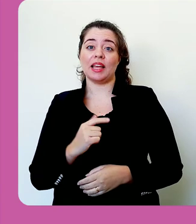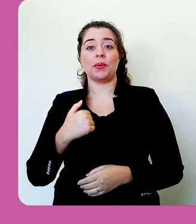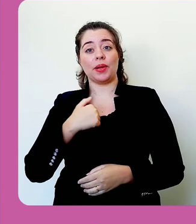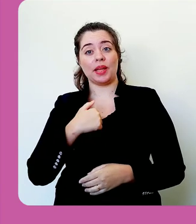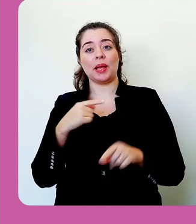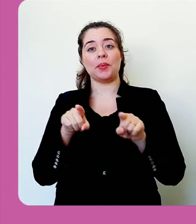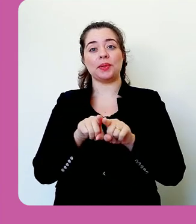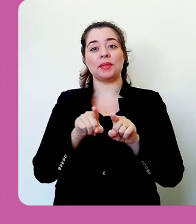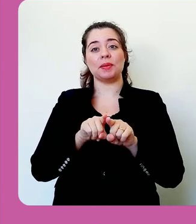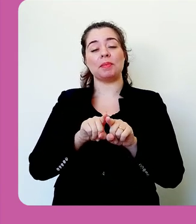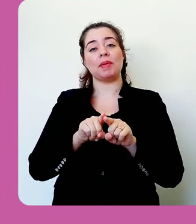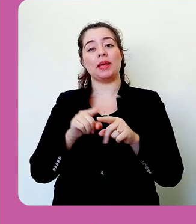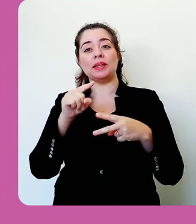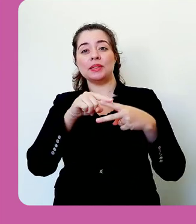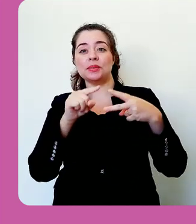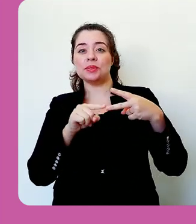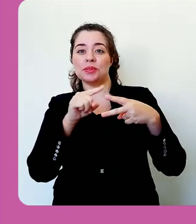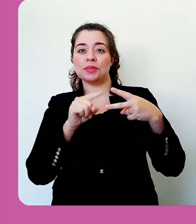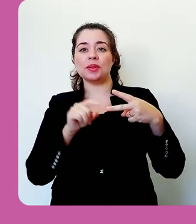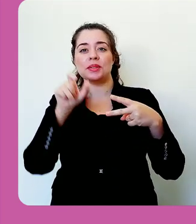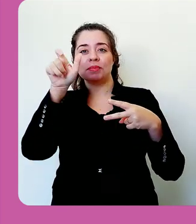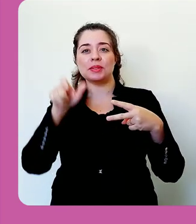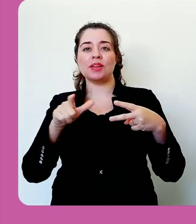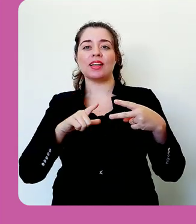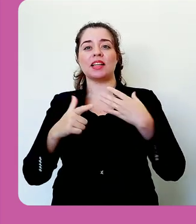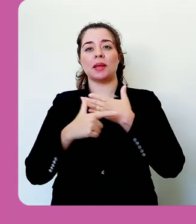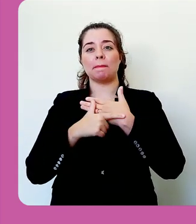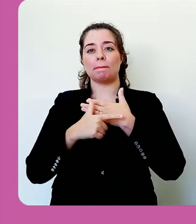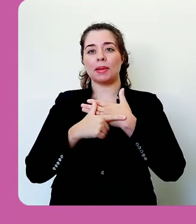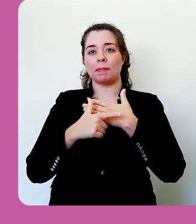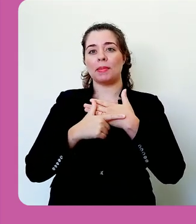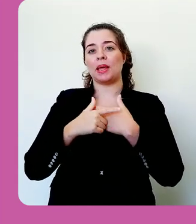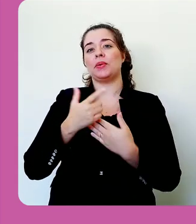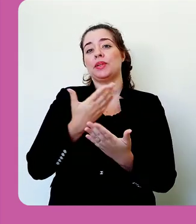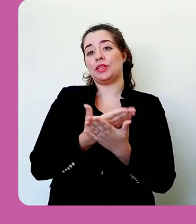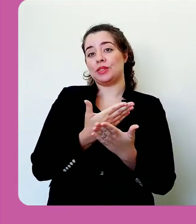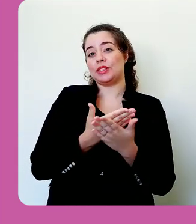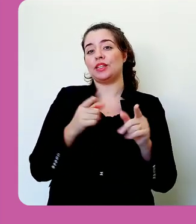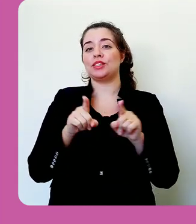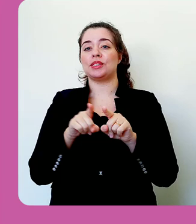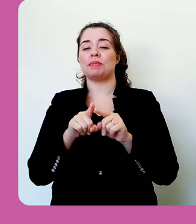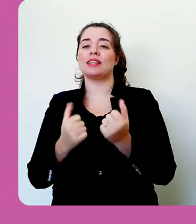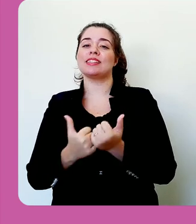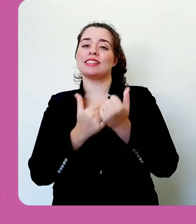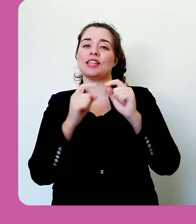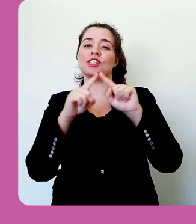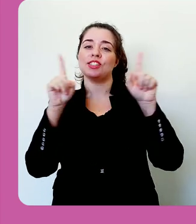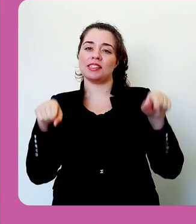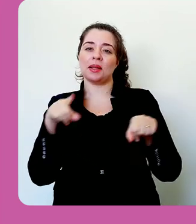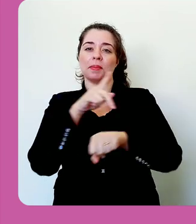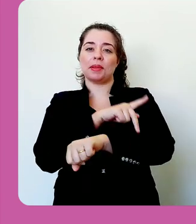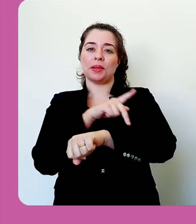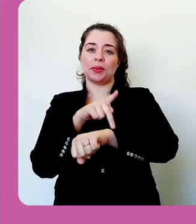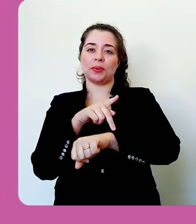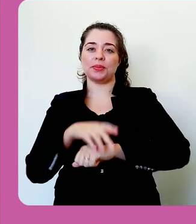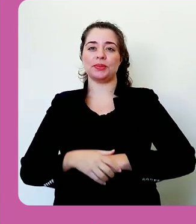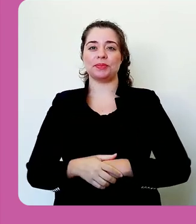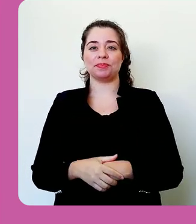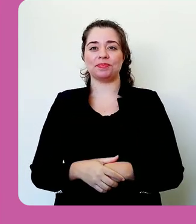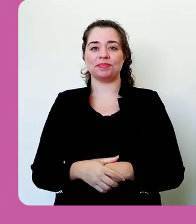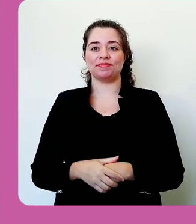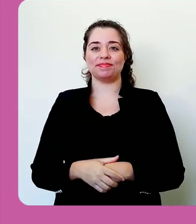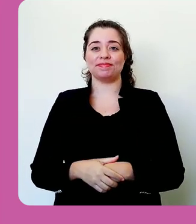Pronto. Agora eu tenho, além de mim, outros dois usuários com os perfis estudantes, e assistente técnico